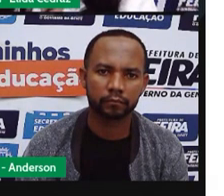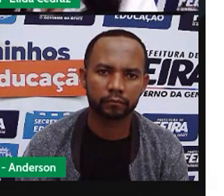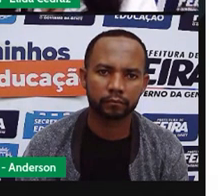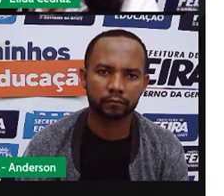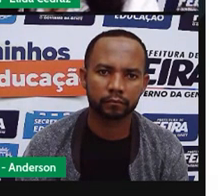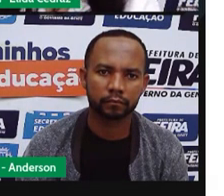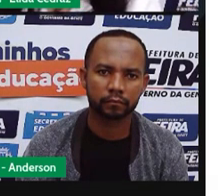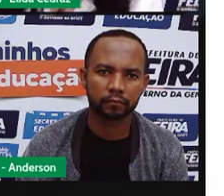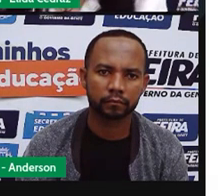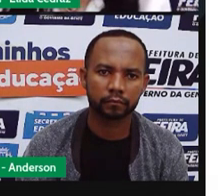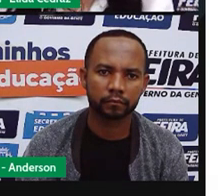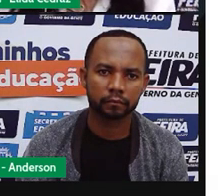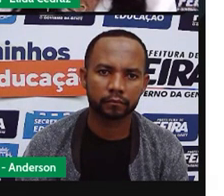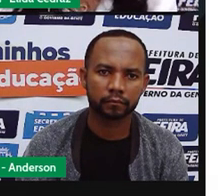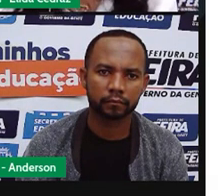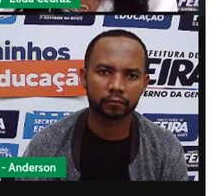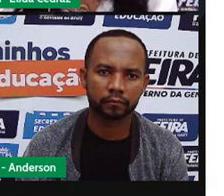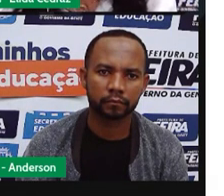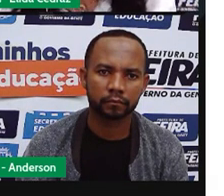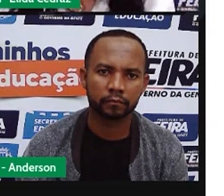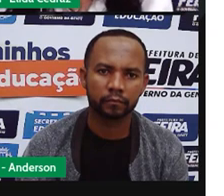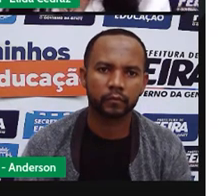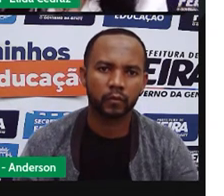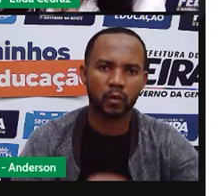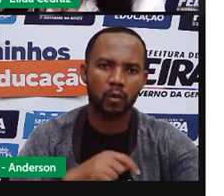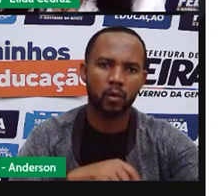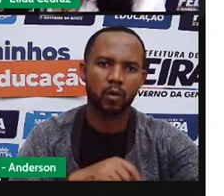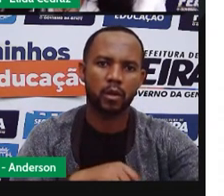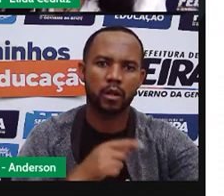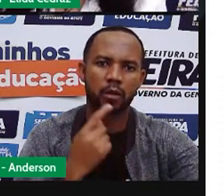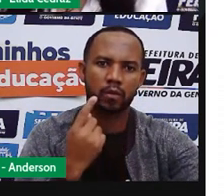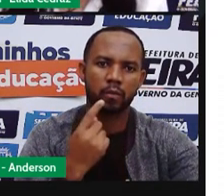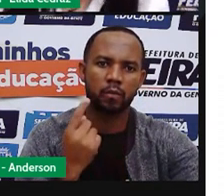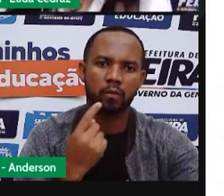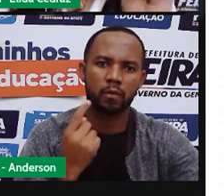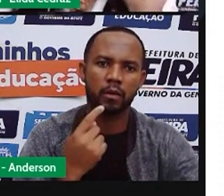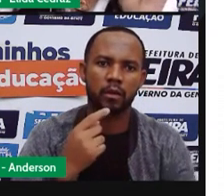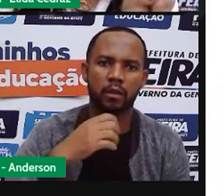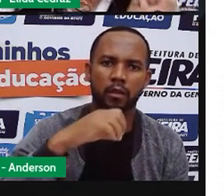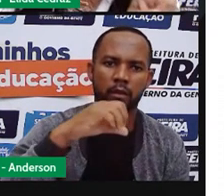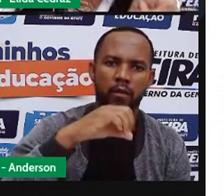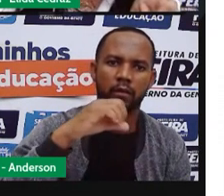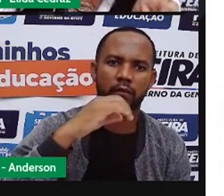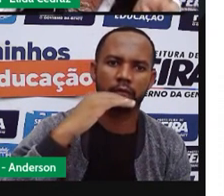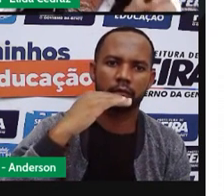até oito e trinta em uma hora até as nove e trinta